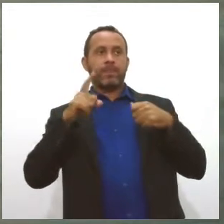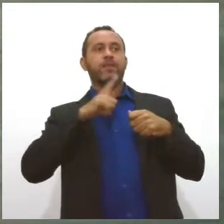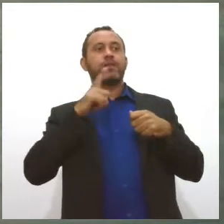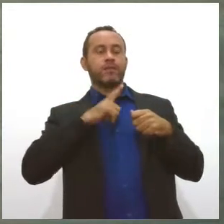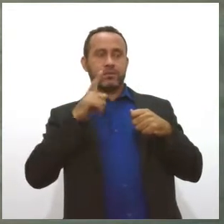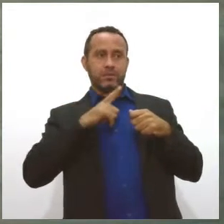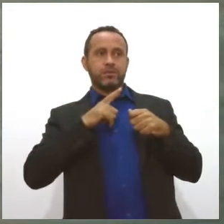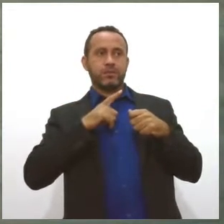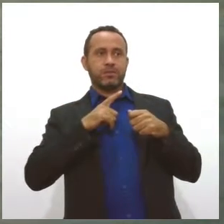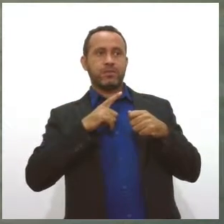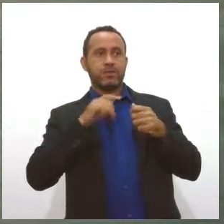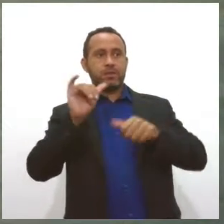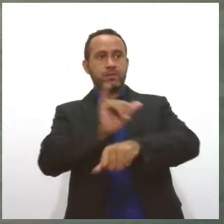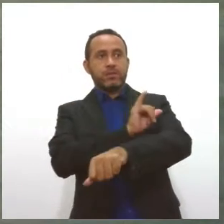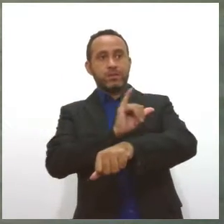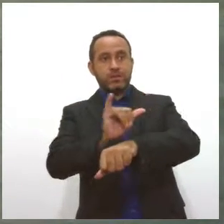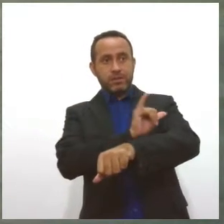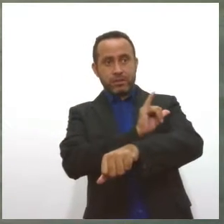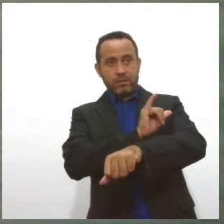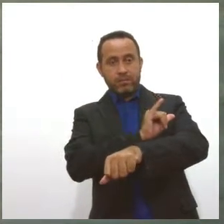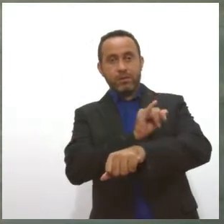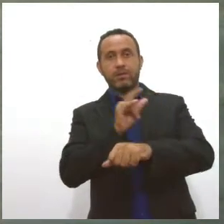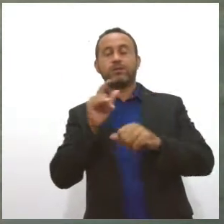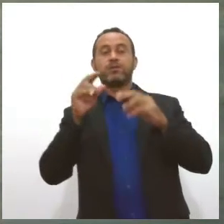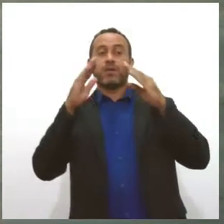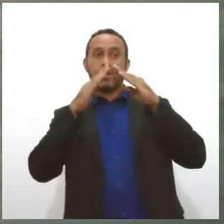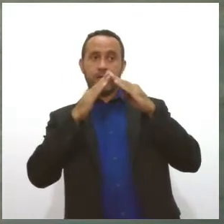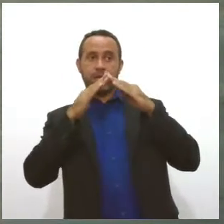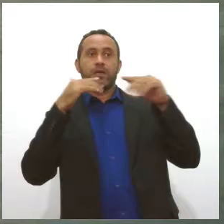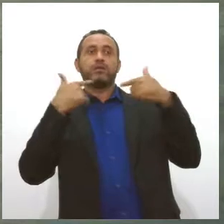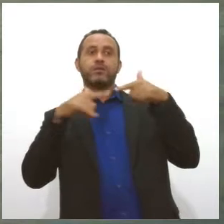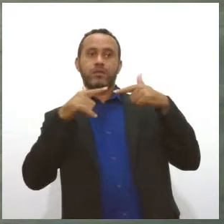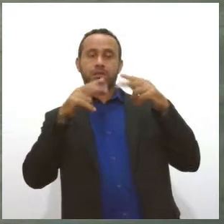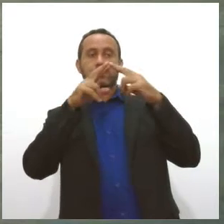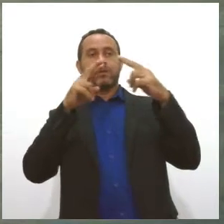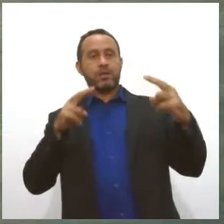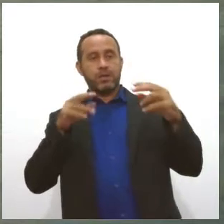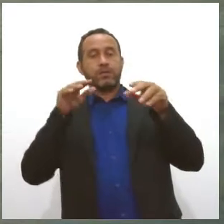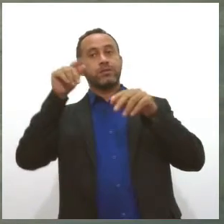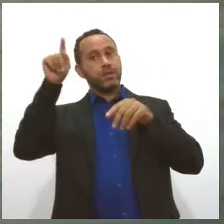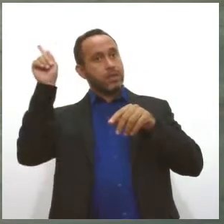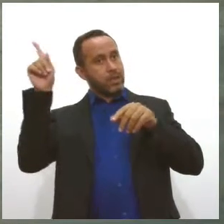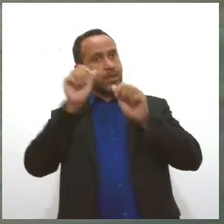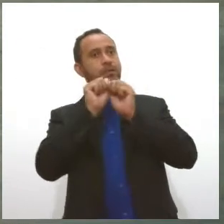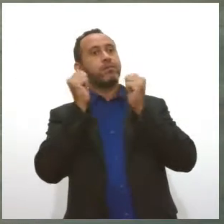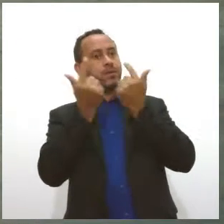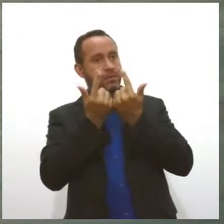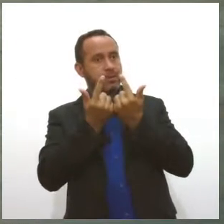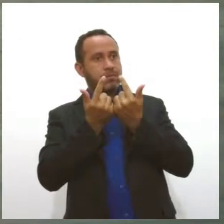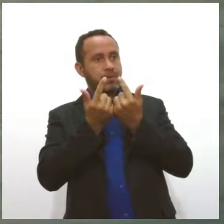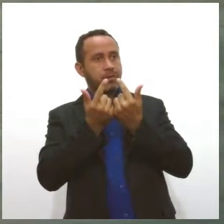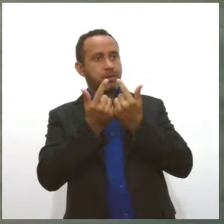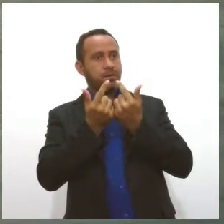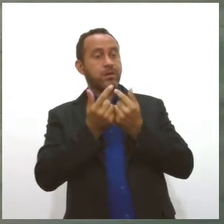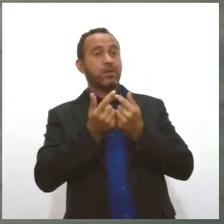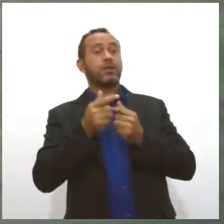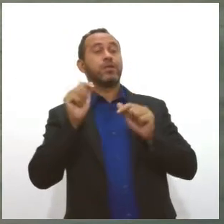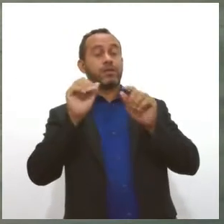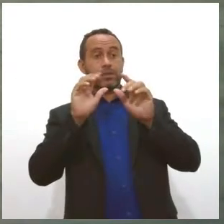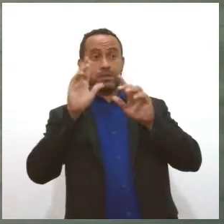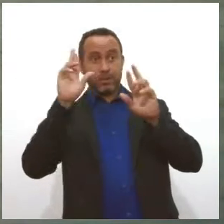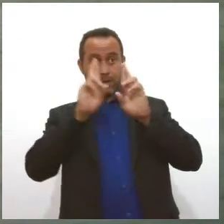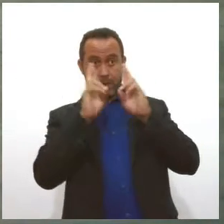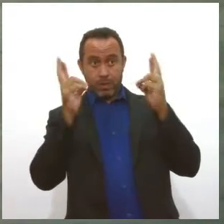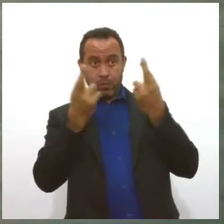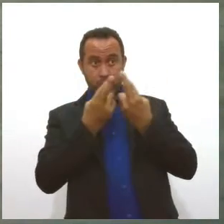essa dinâmica de estarem trabalhando na sessão extraordinária mista. E, nessa sessão, eles vão